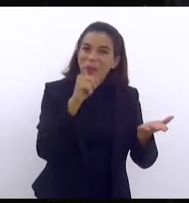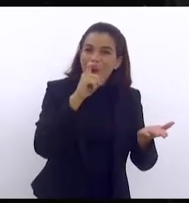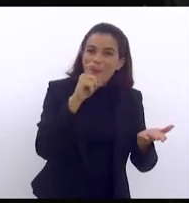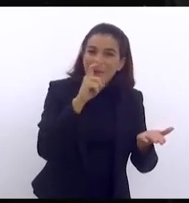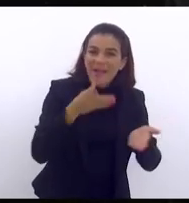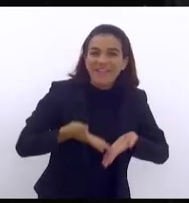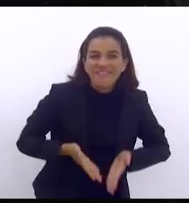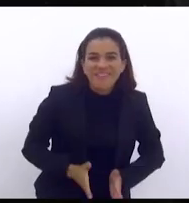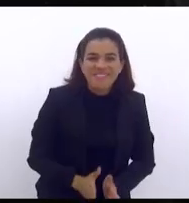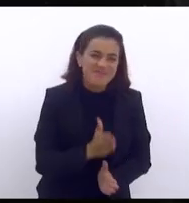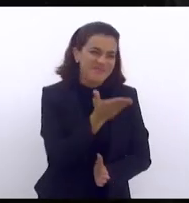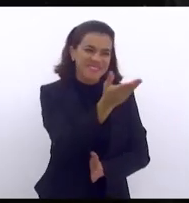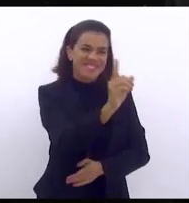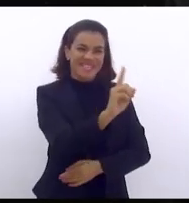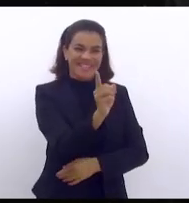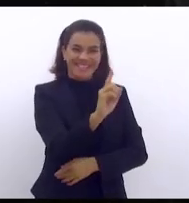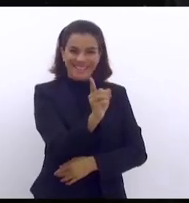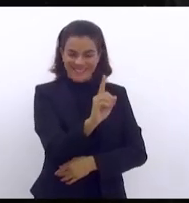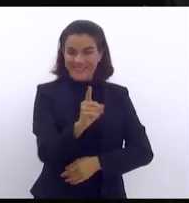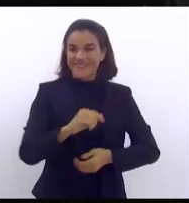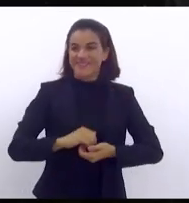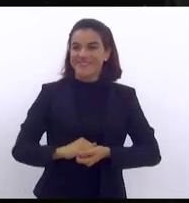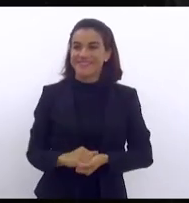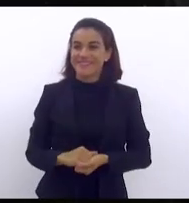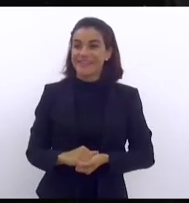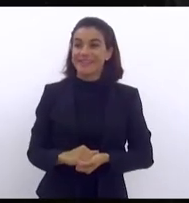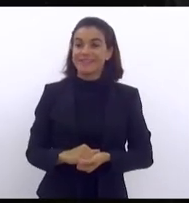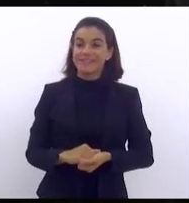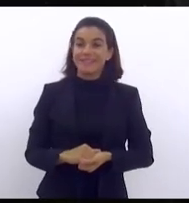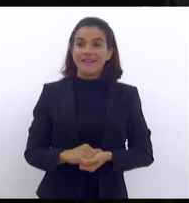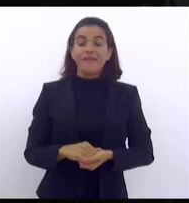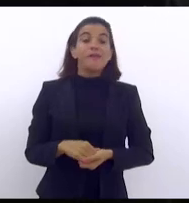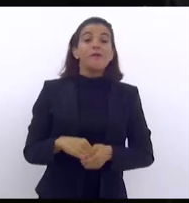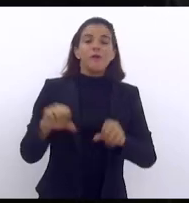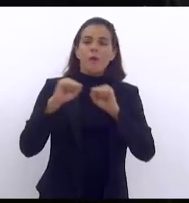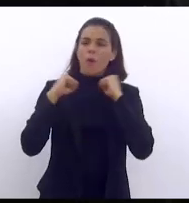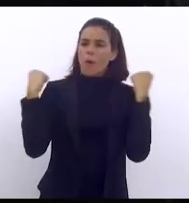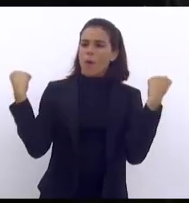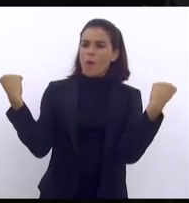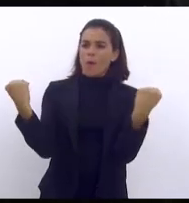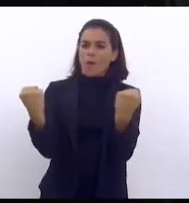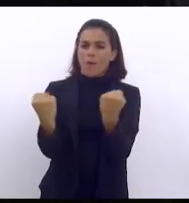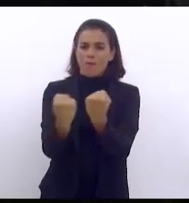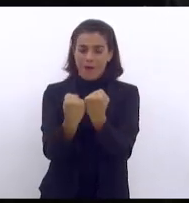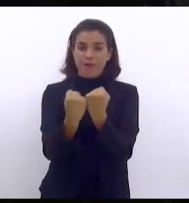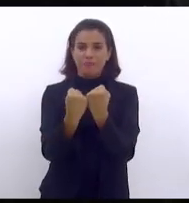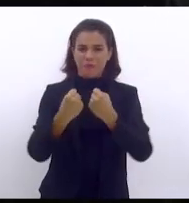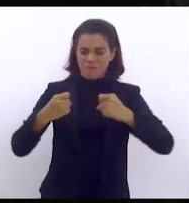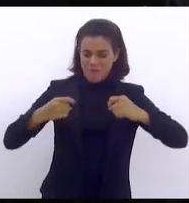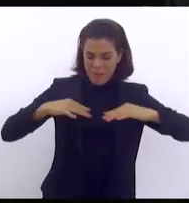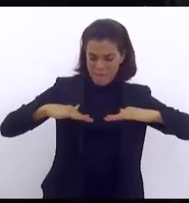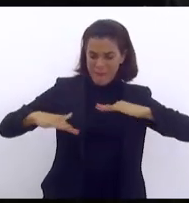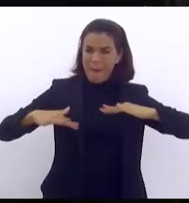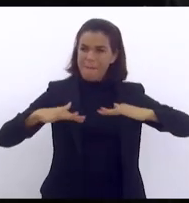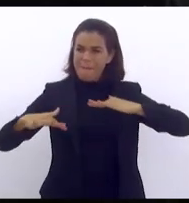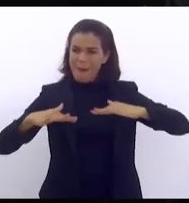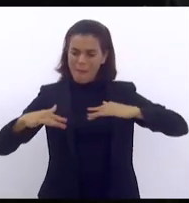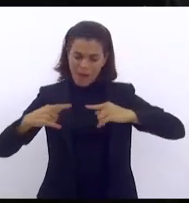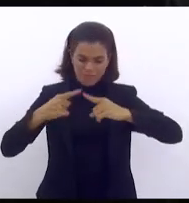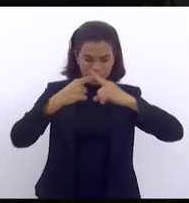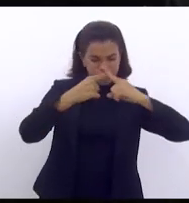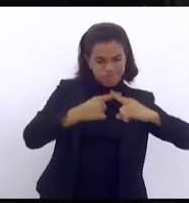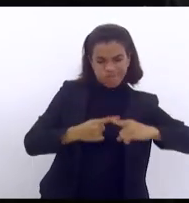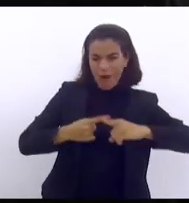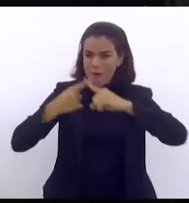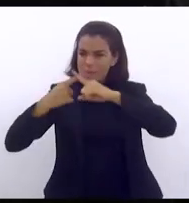nascendo não vossa excelência bom o Maracanã lá se disputava o campeonato carioca